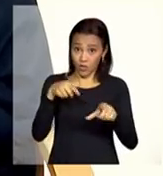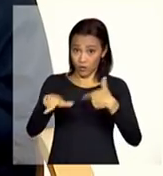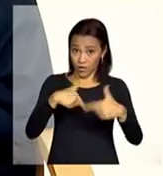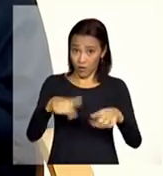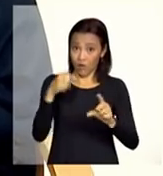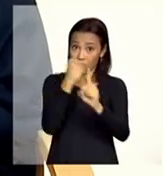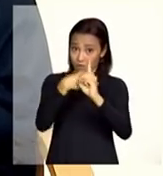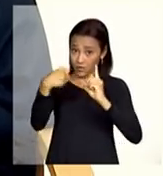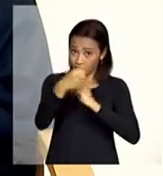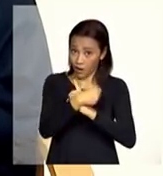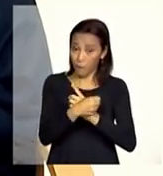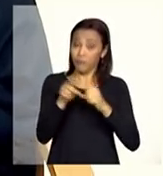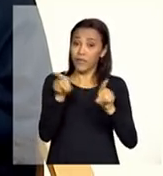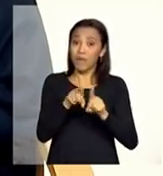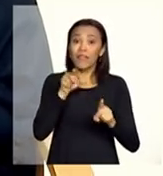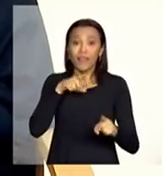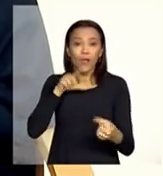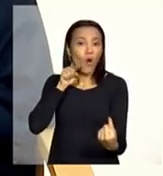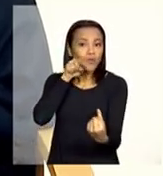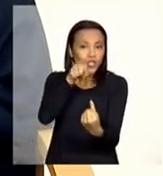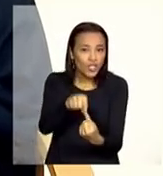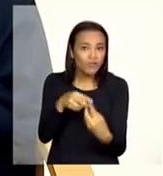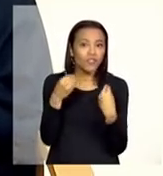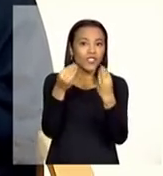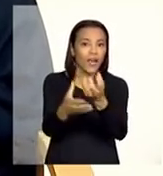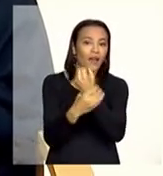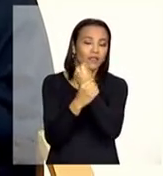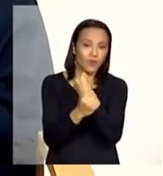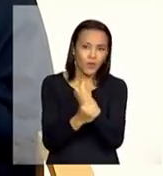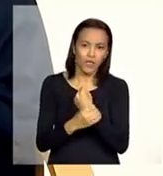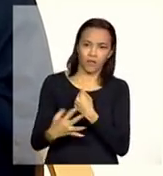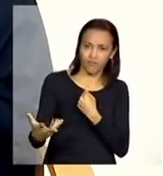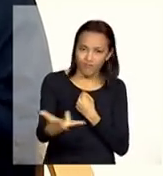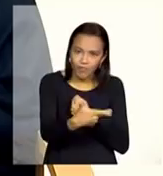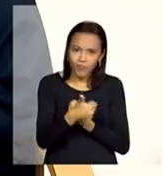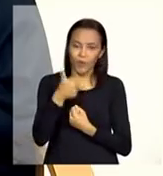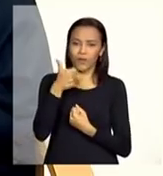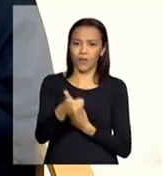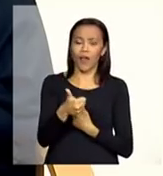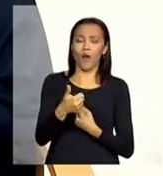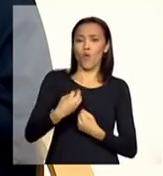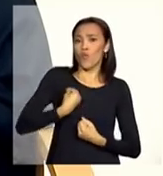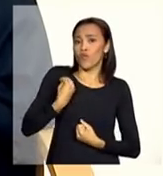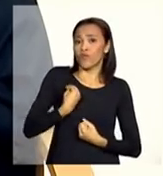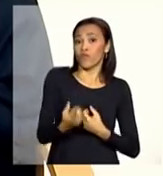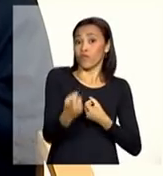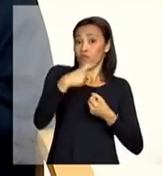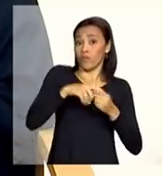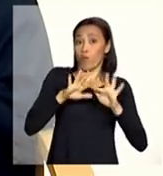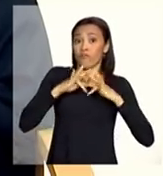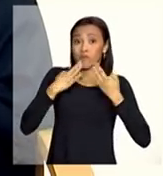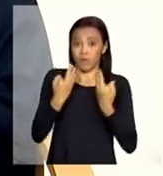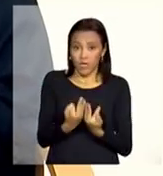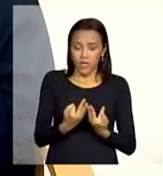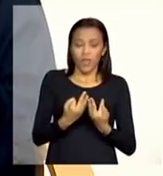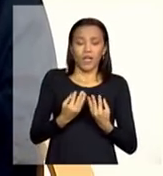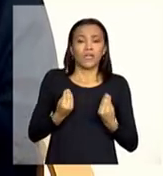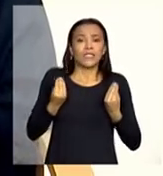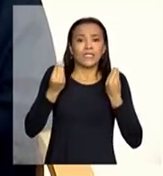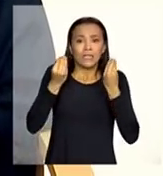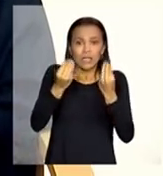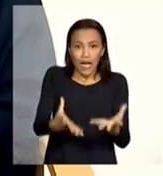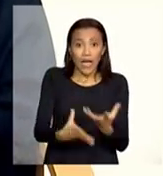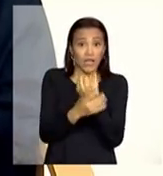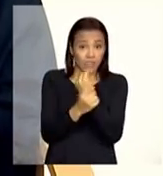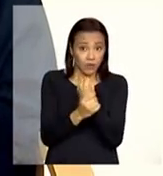ela tem o objetivo de garantir proteção integral convívio com a família as seguranças que o